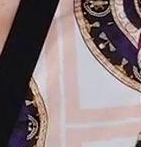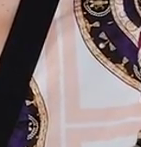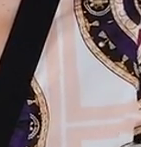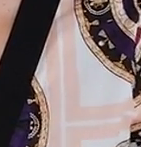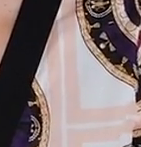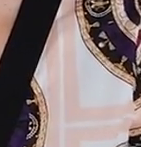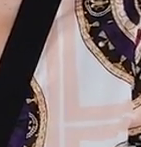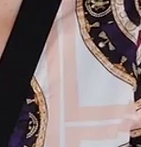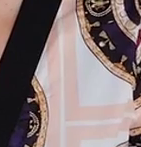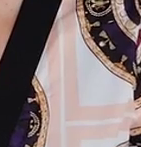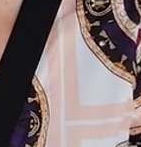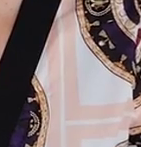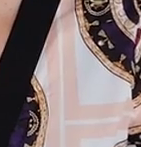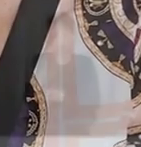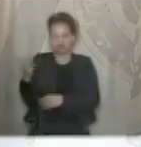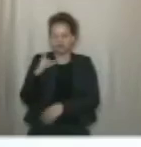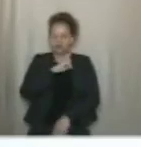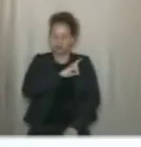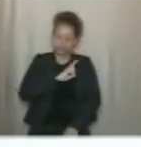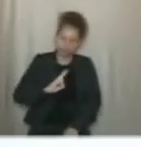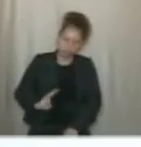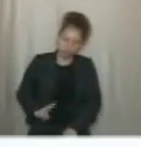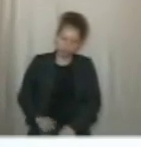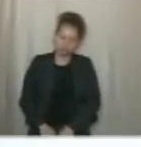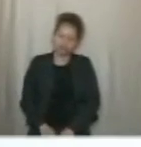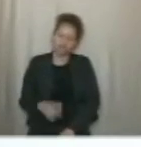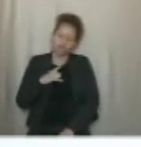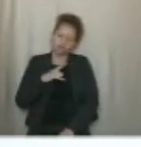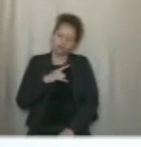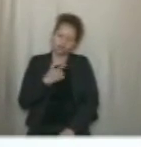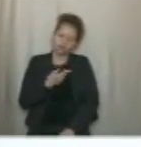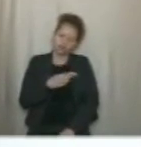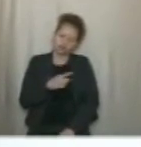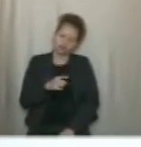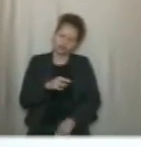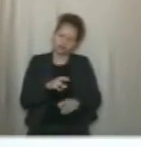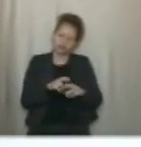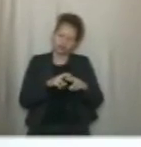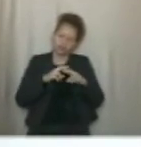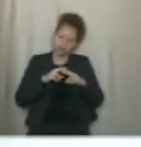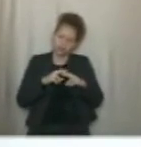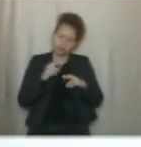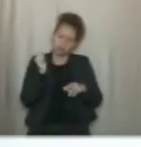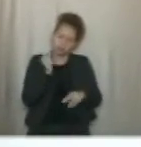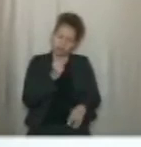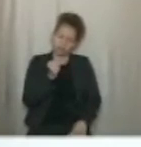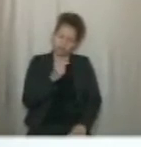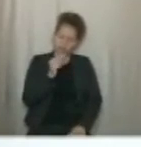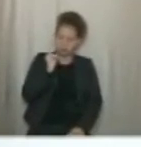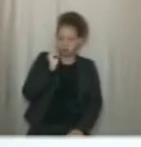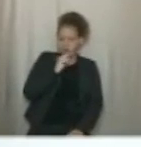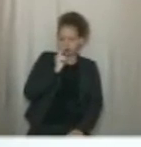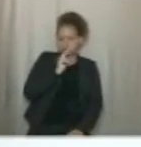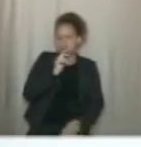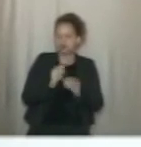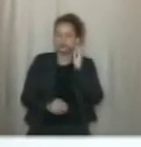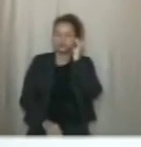no atendimento aos desabrigados. E eu tenho um requerimento, não esse que é emergencial,